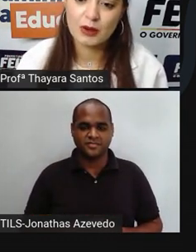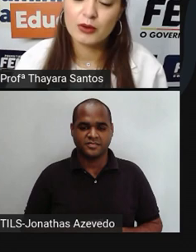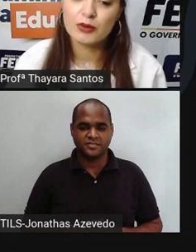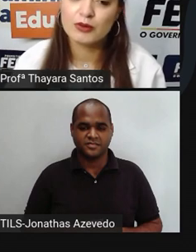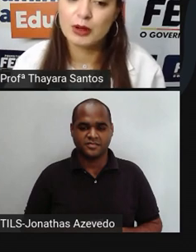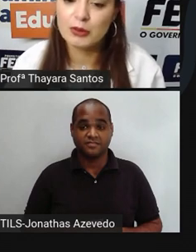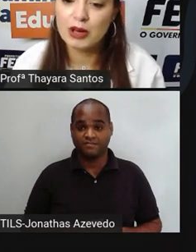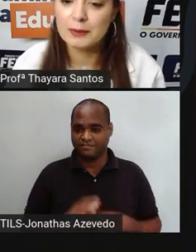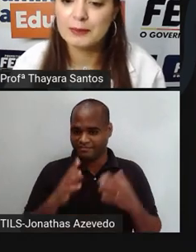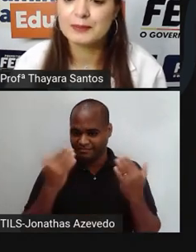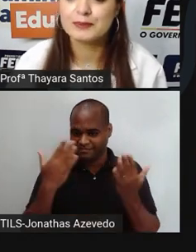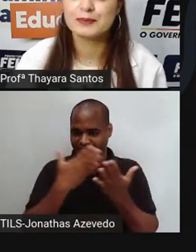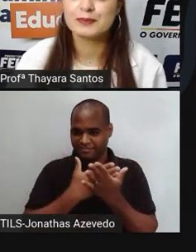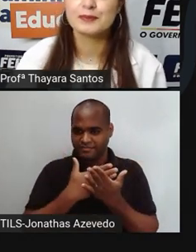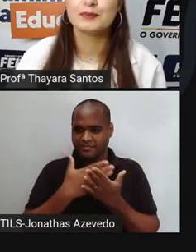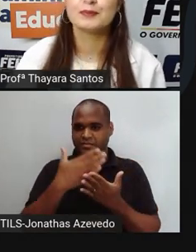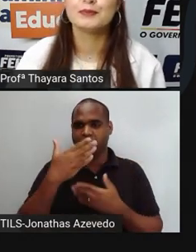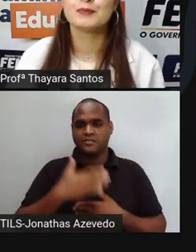Então, vamos lá.